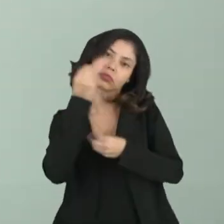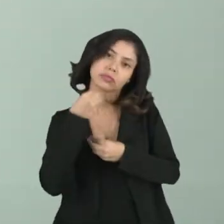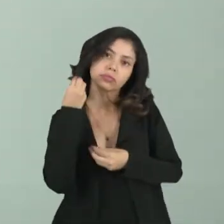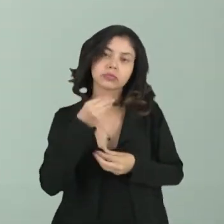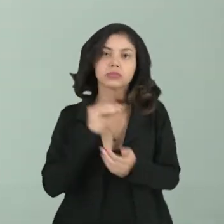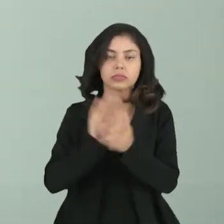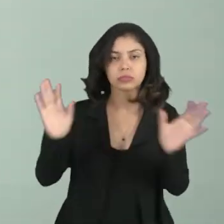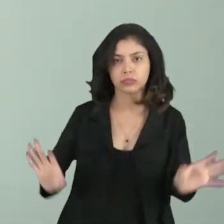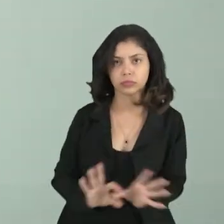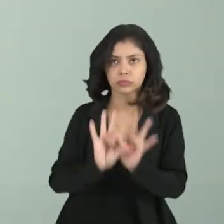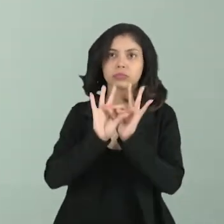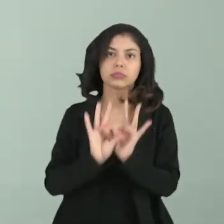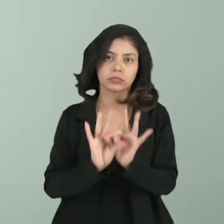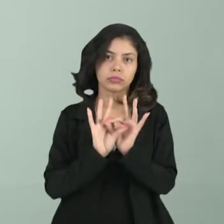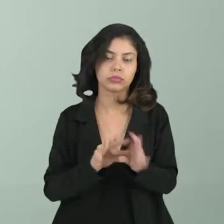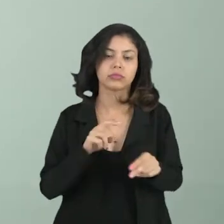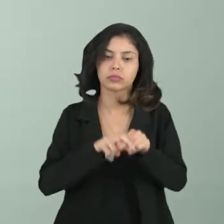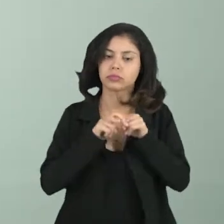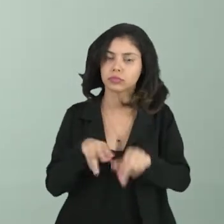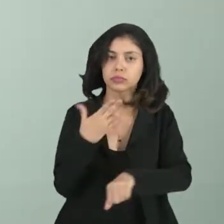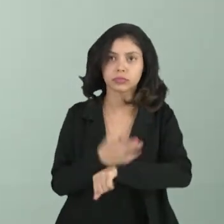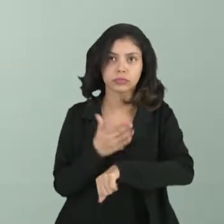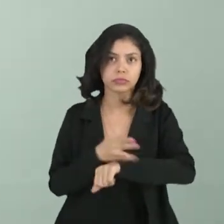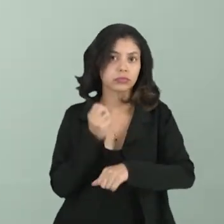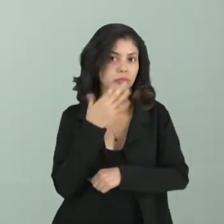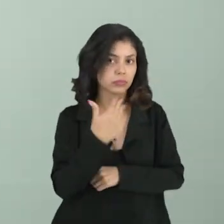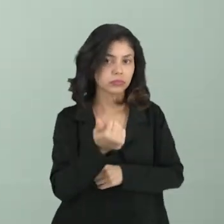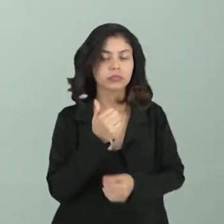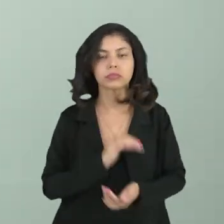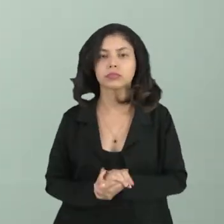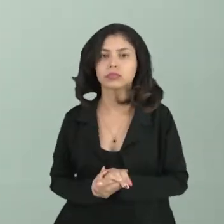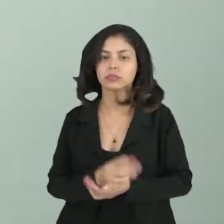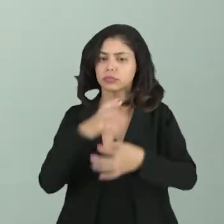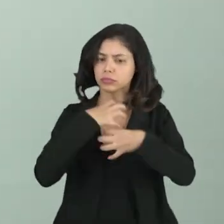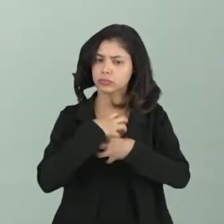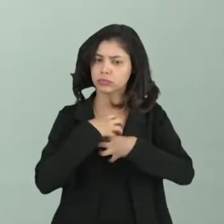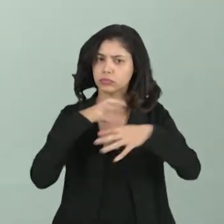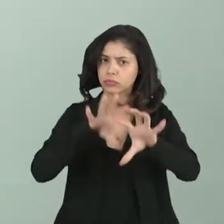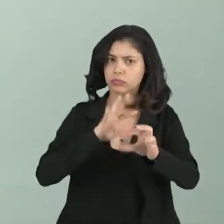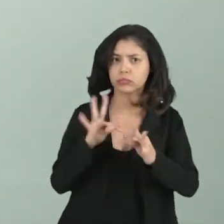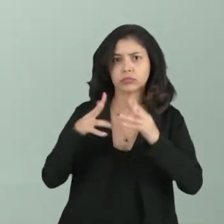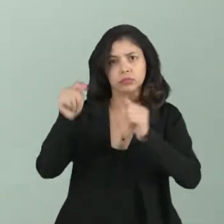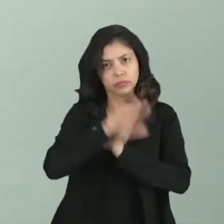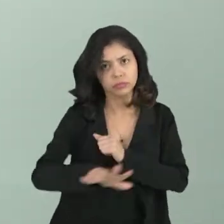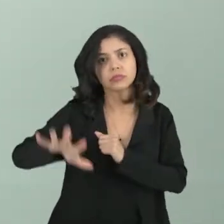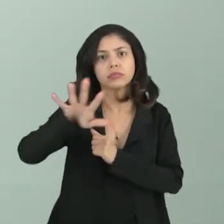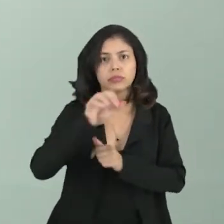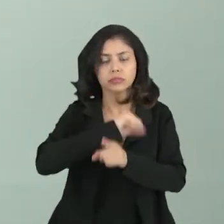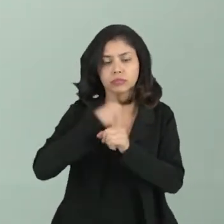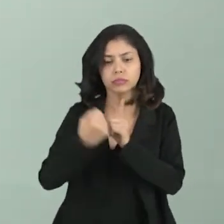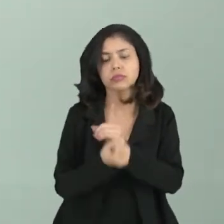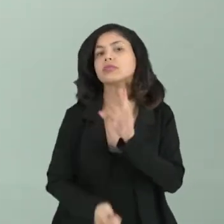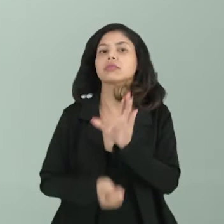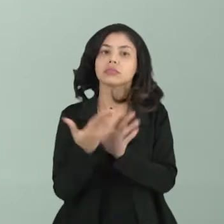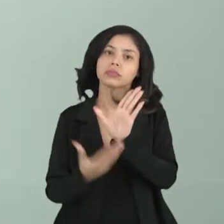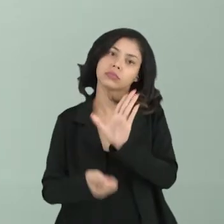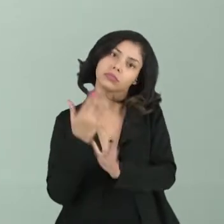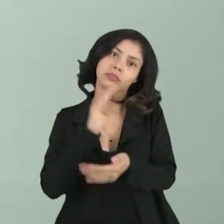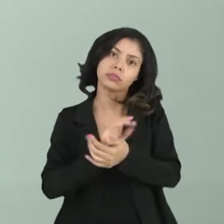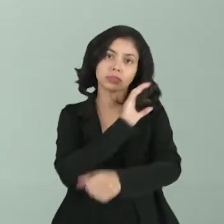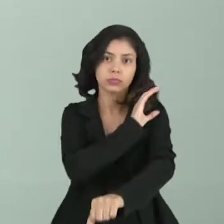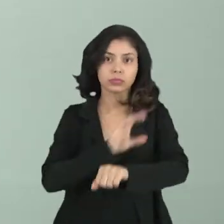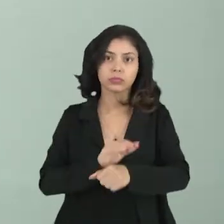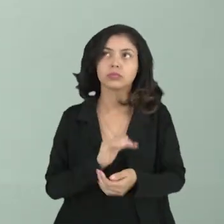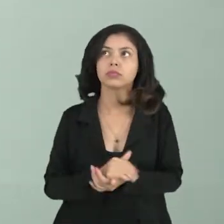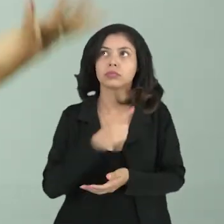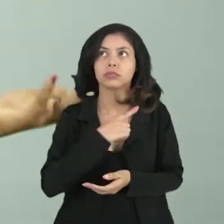e são impregnados, então, por essas práticas, tá, pessoal? Então, nesse sentido, né? Todas as sociedades, elas vão produzir cultura. A gente